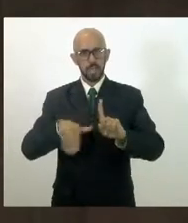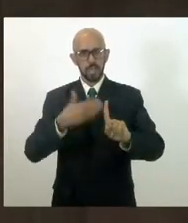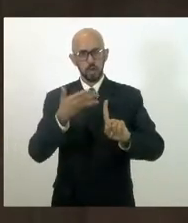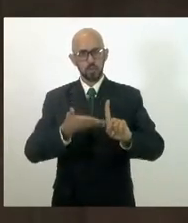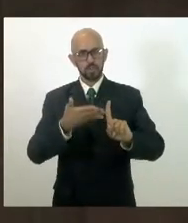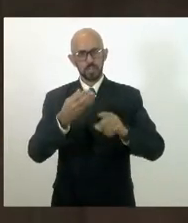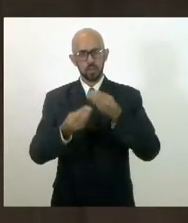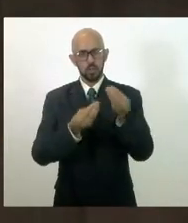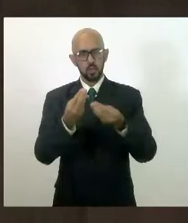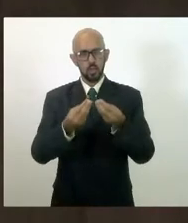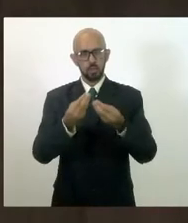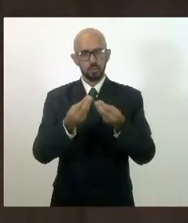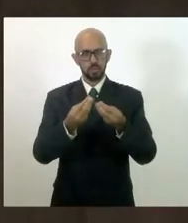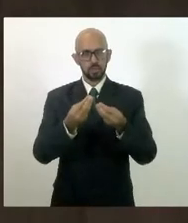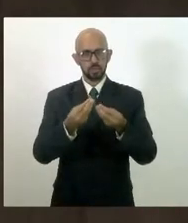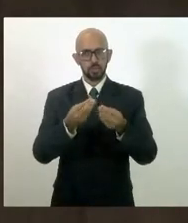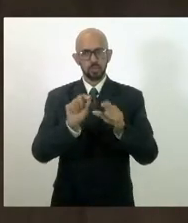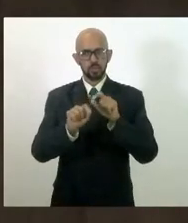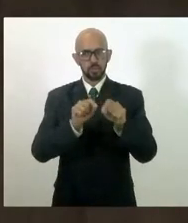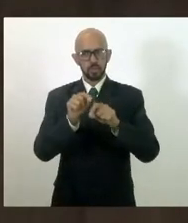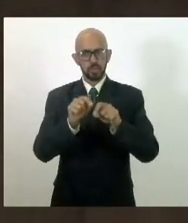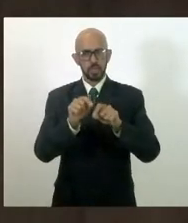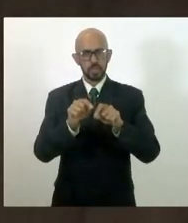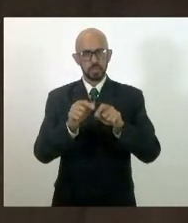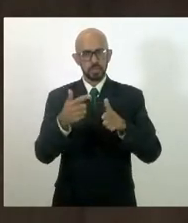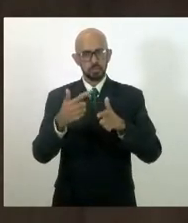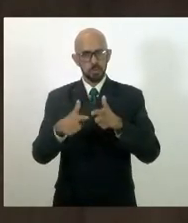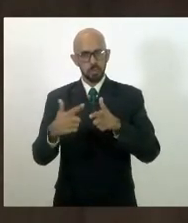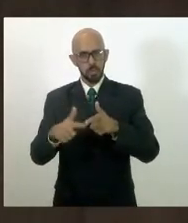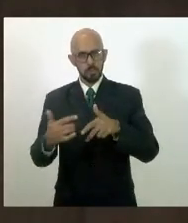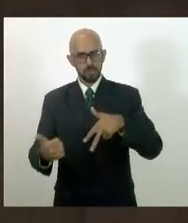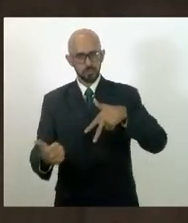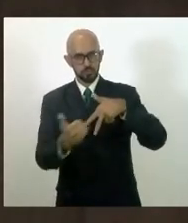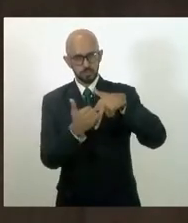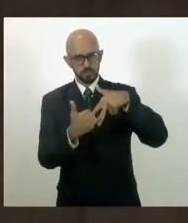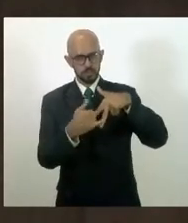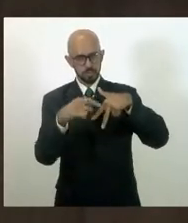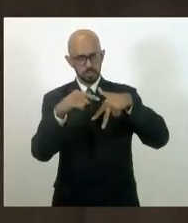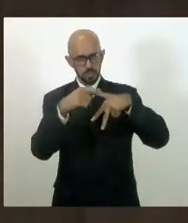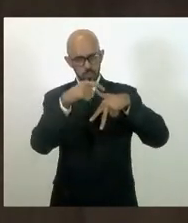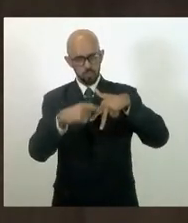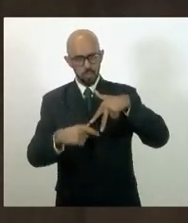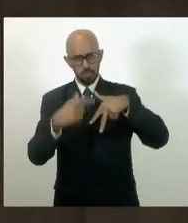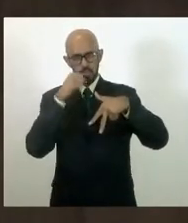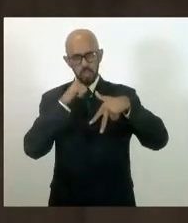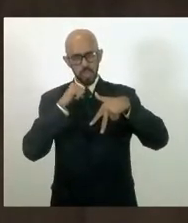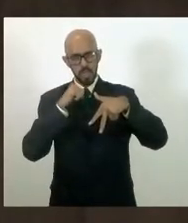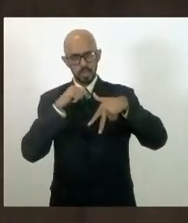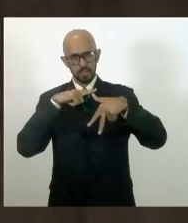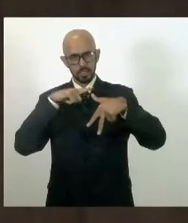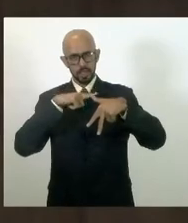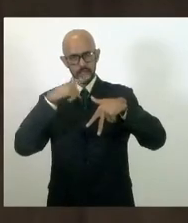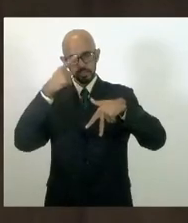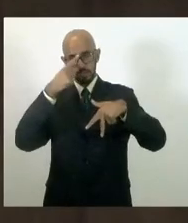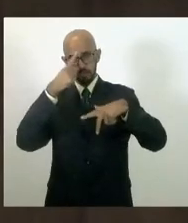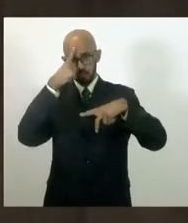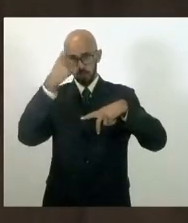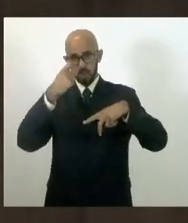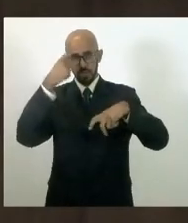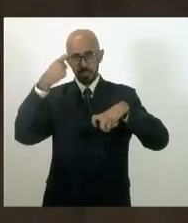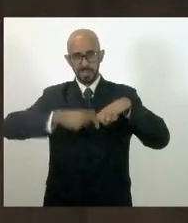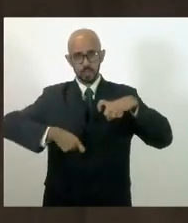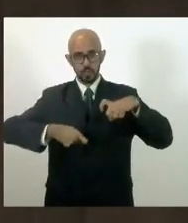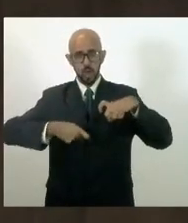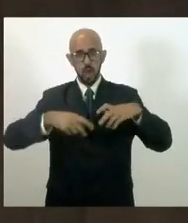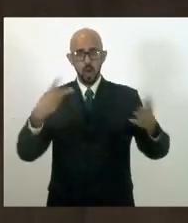que o processo de revitimização das mulheres hoje submetidas à violência sexual ocorre